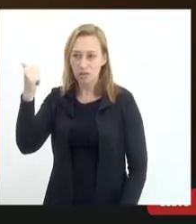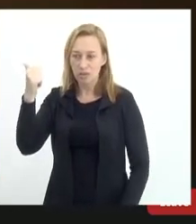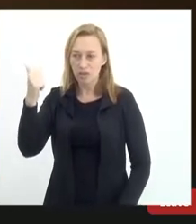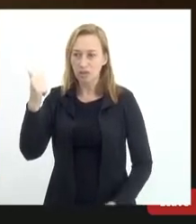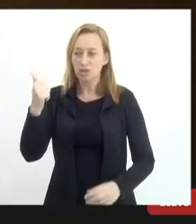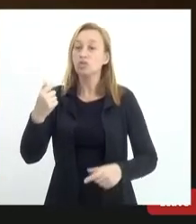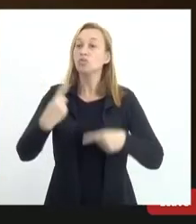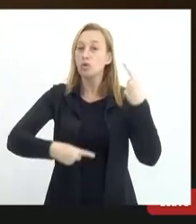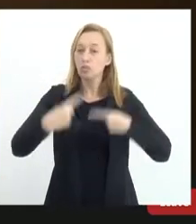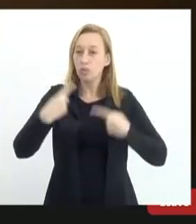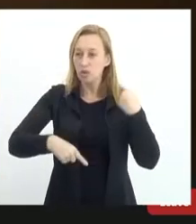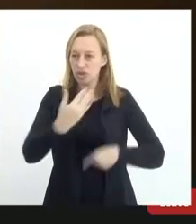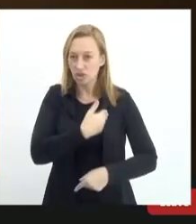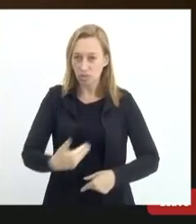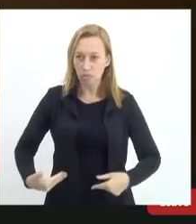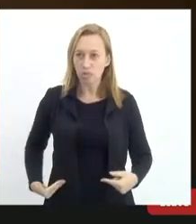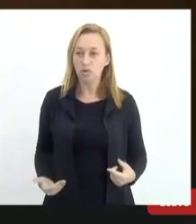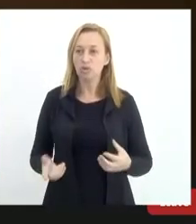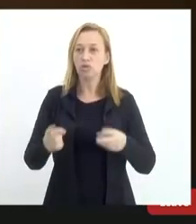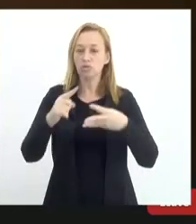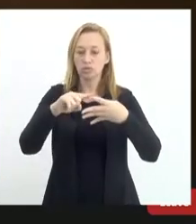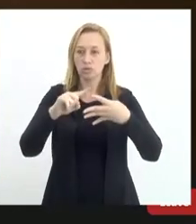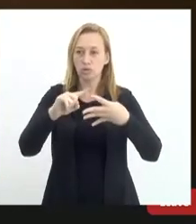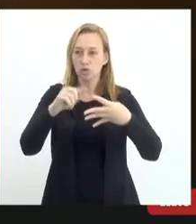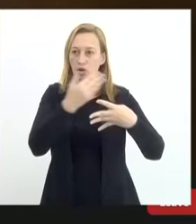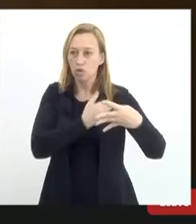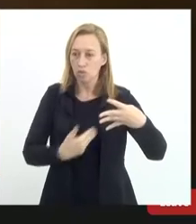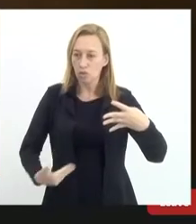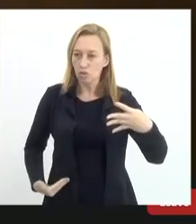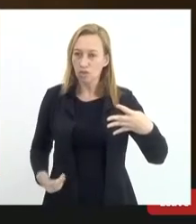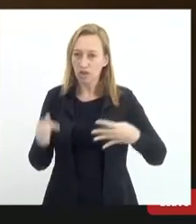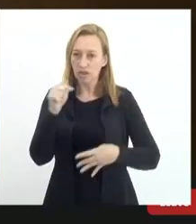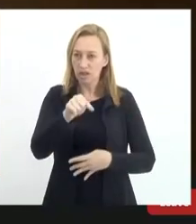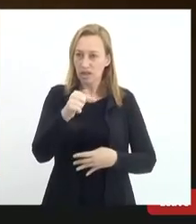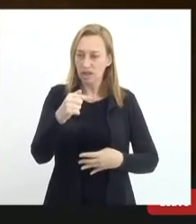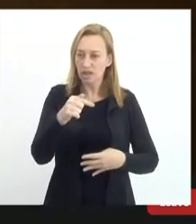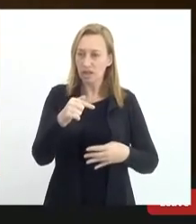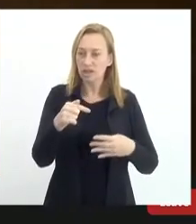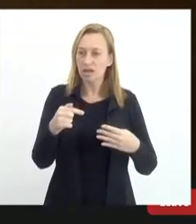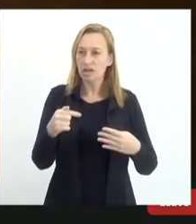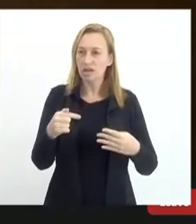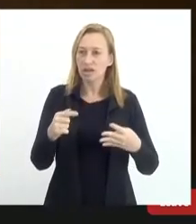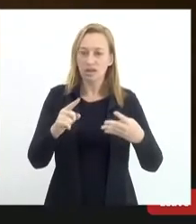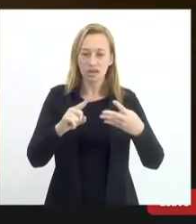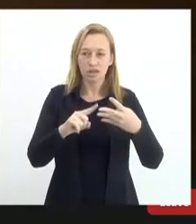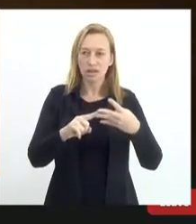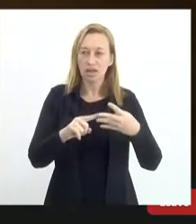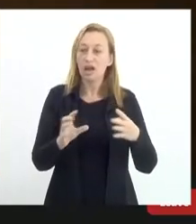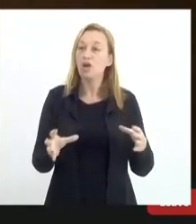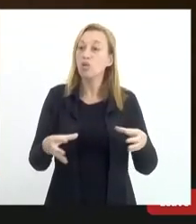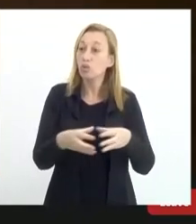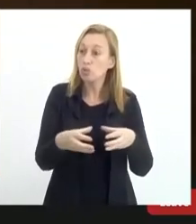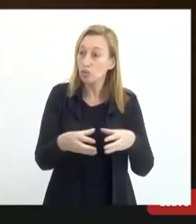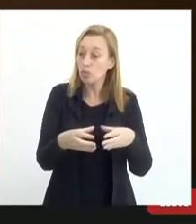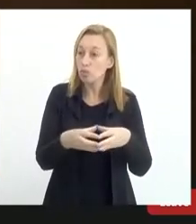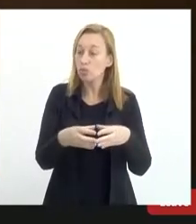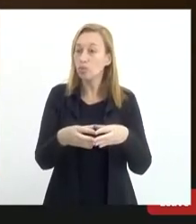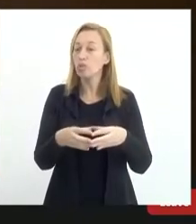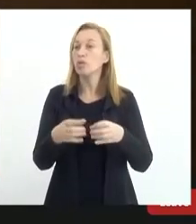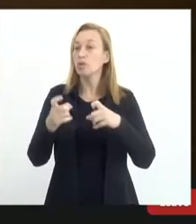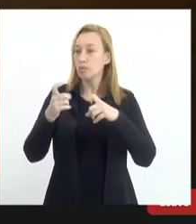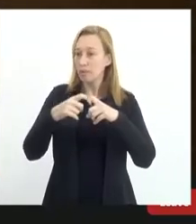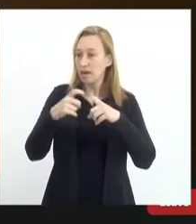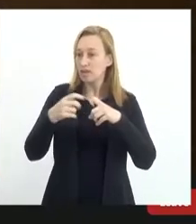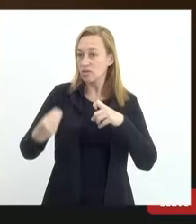em uma política pública. O governo aqui presente, a área médica aqui presente